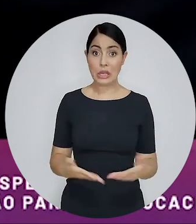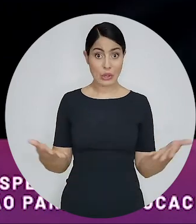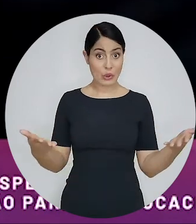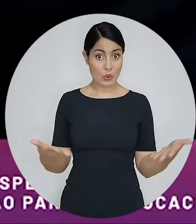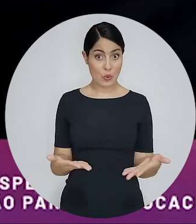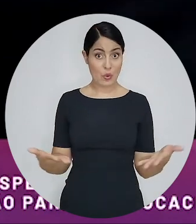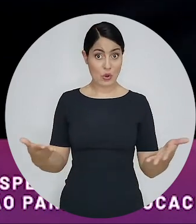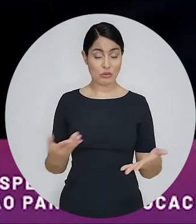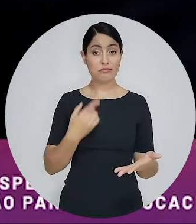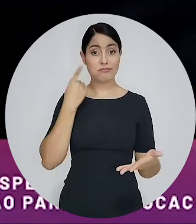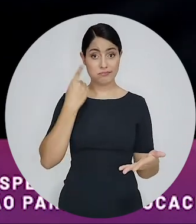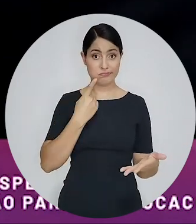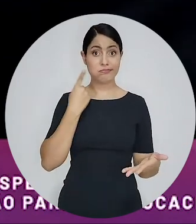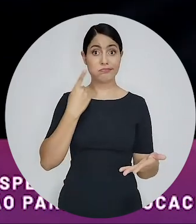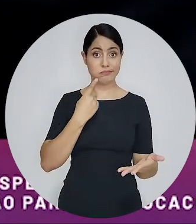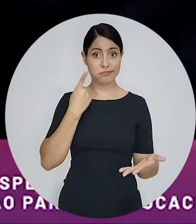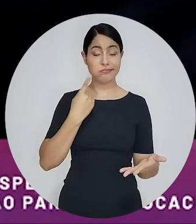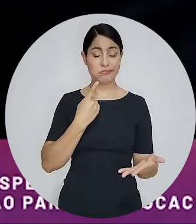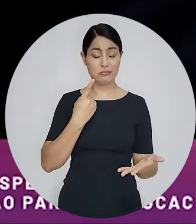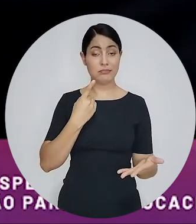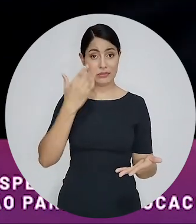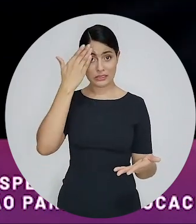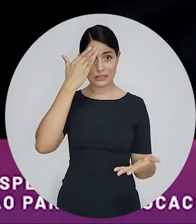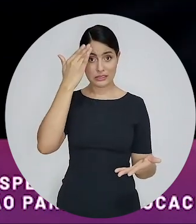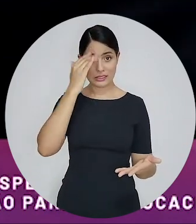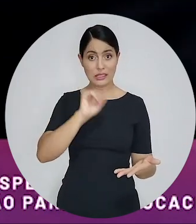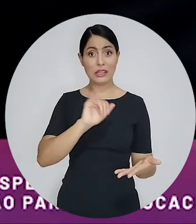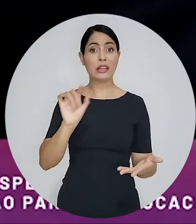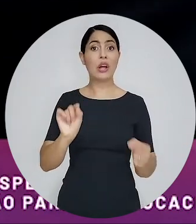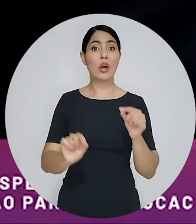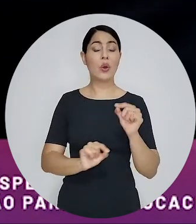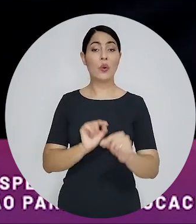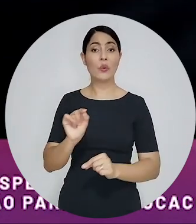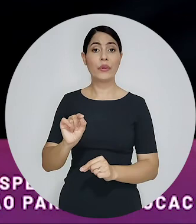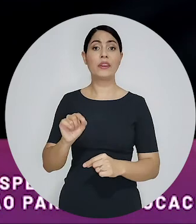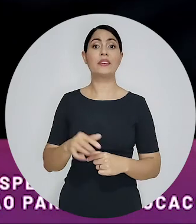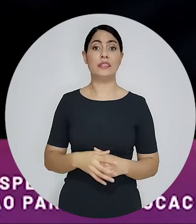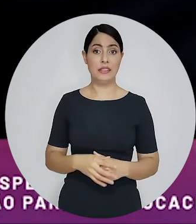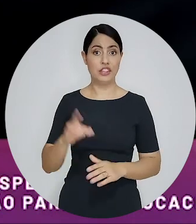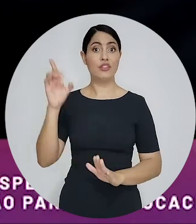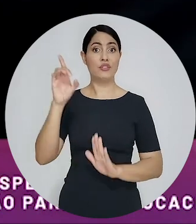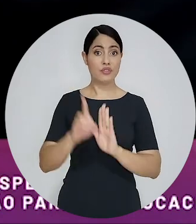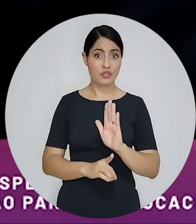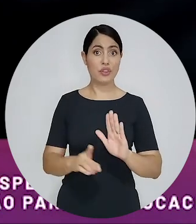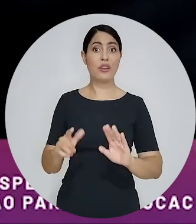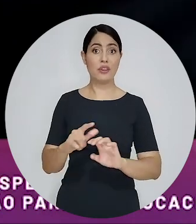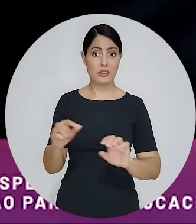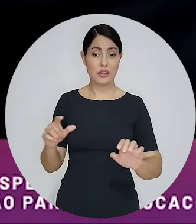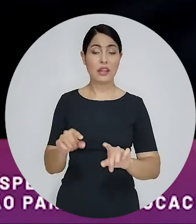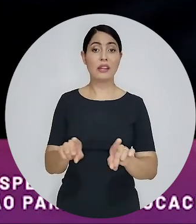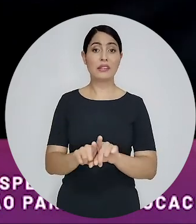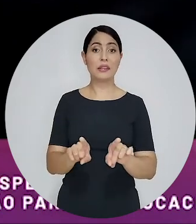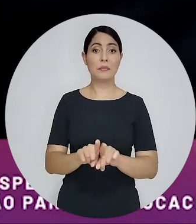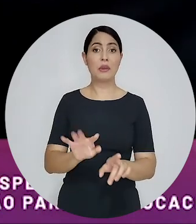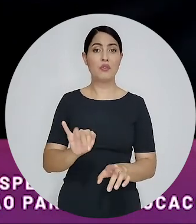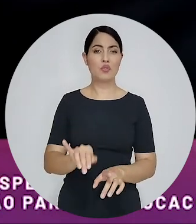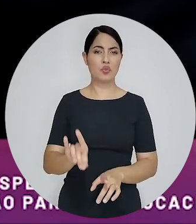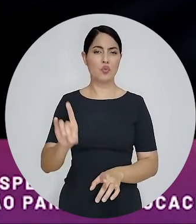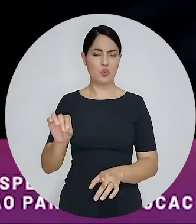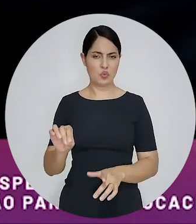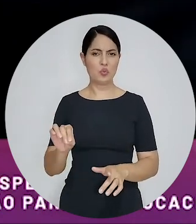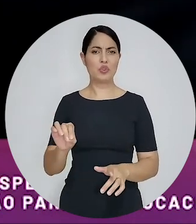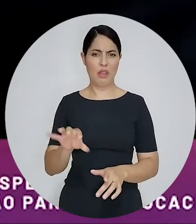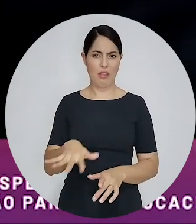agora ele claro precisa saber bem direita real dominar a questão de